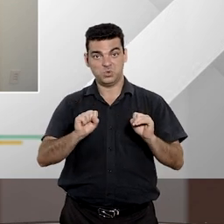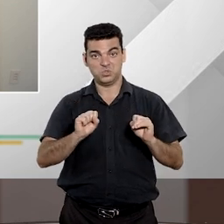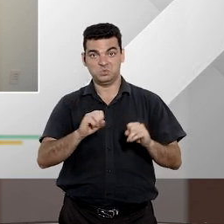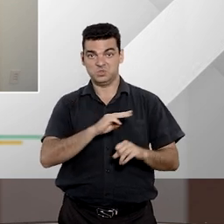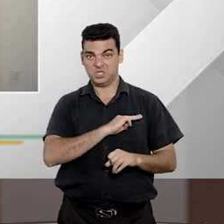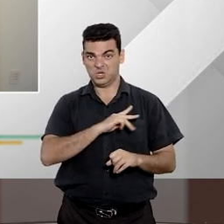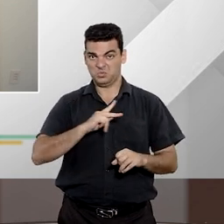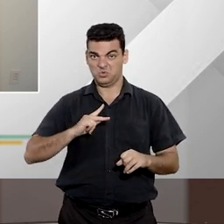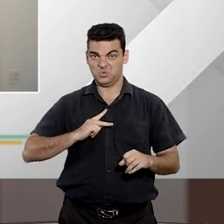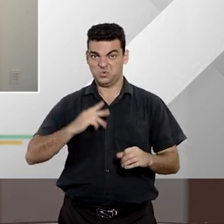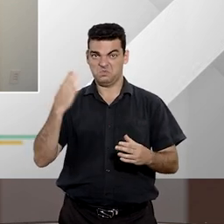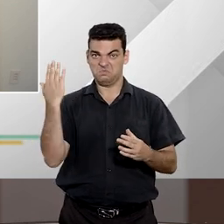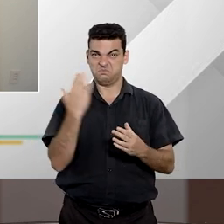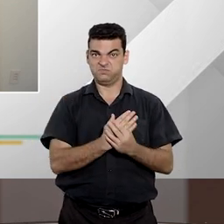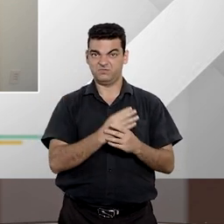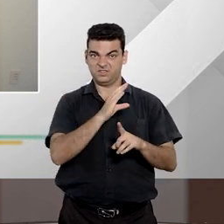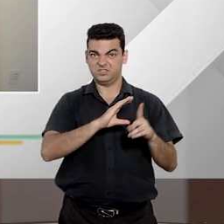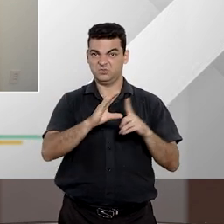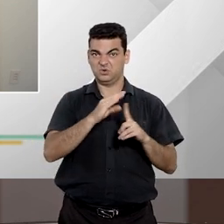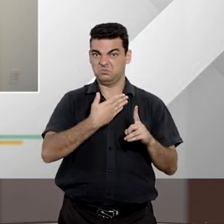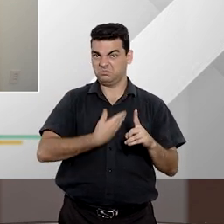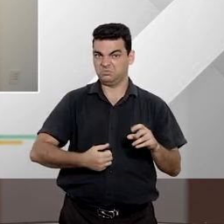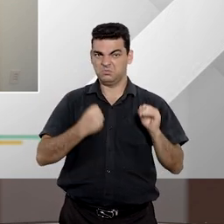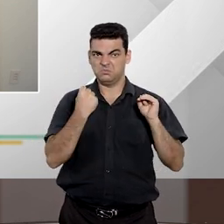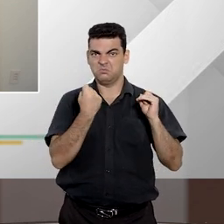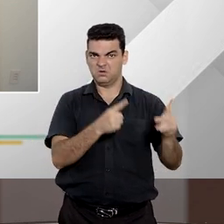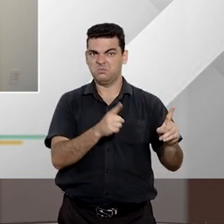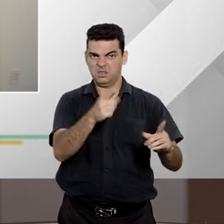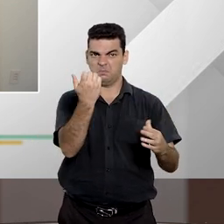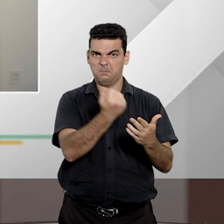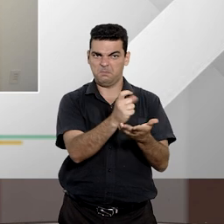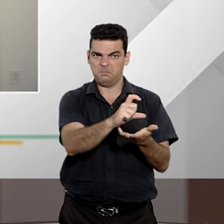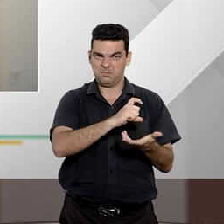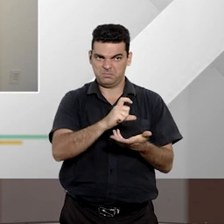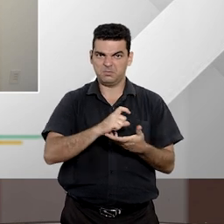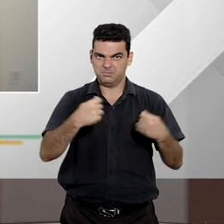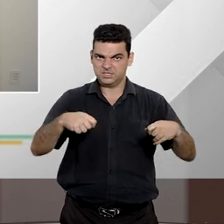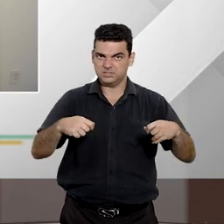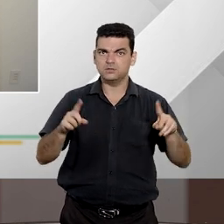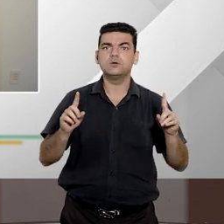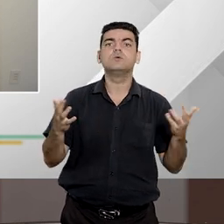civil pública para que a seguradora pague as indenizações cabíveis?